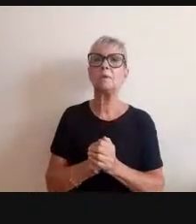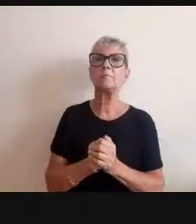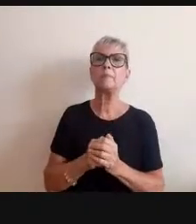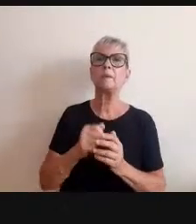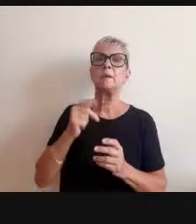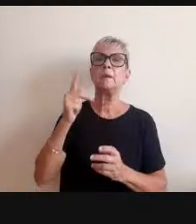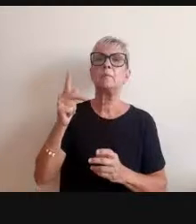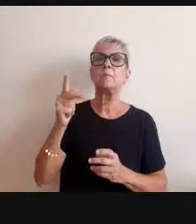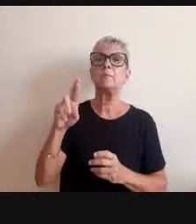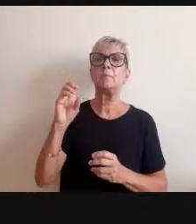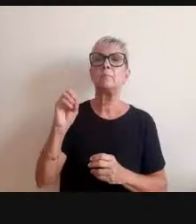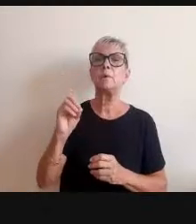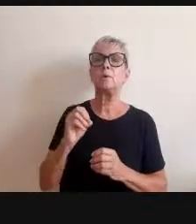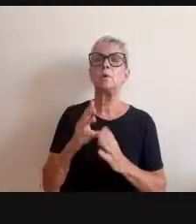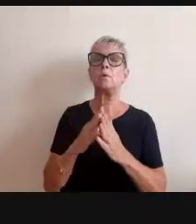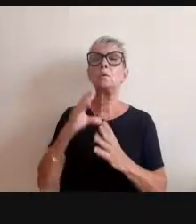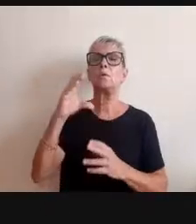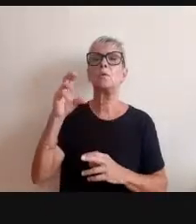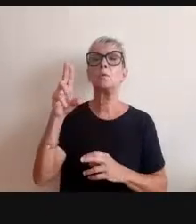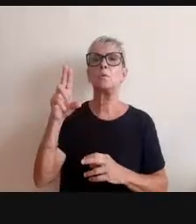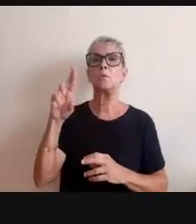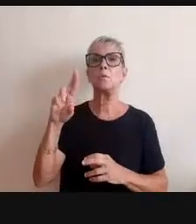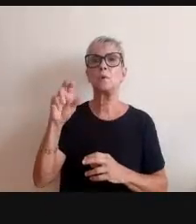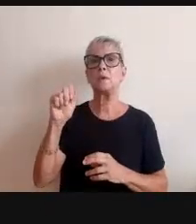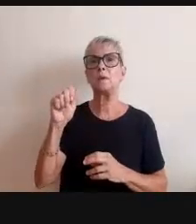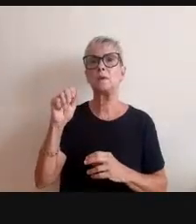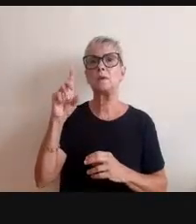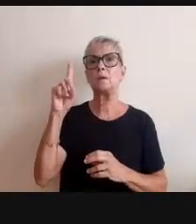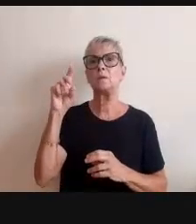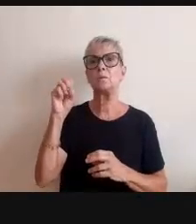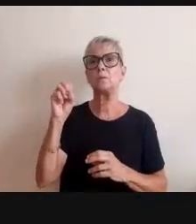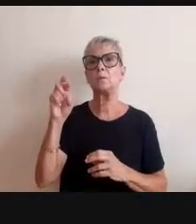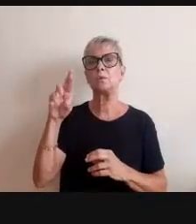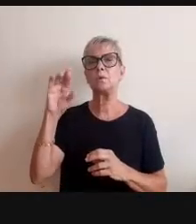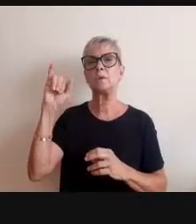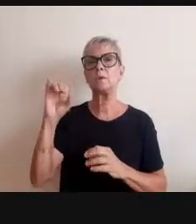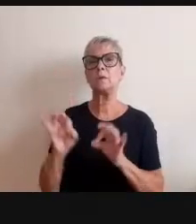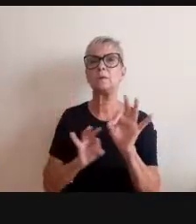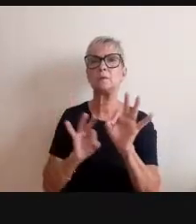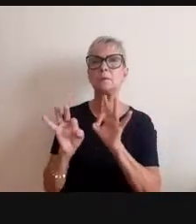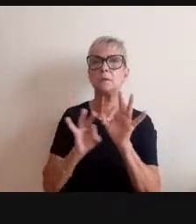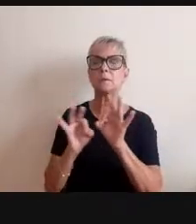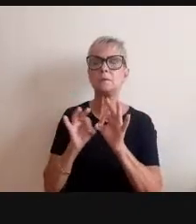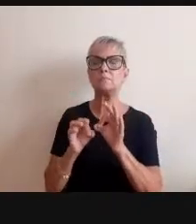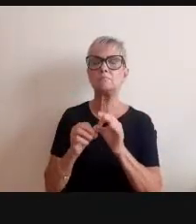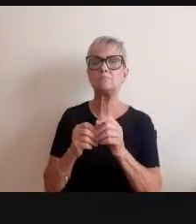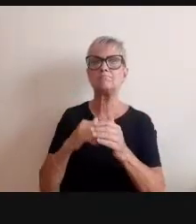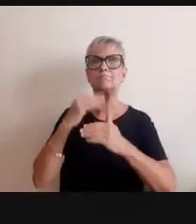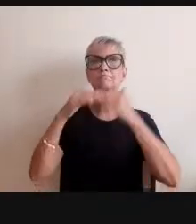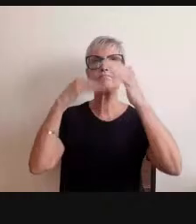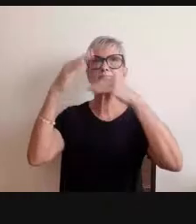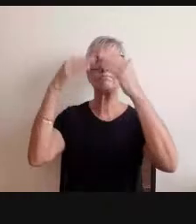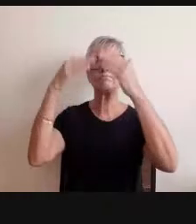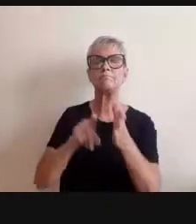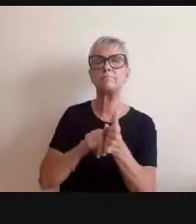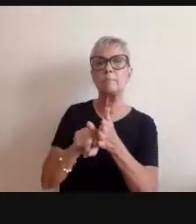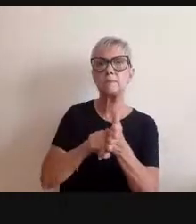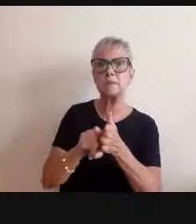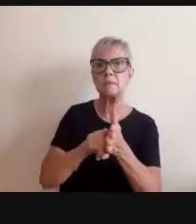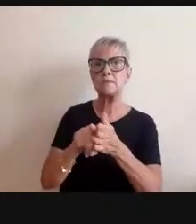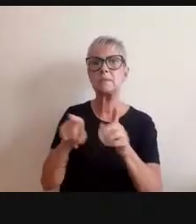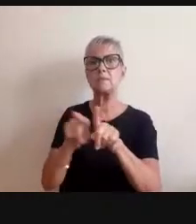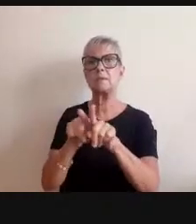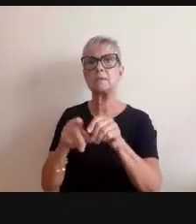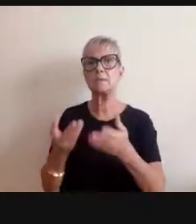A curadoria, dentro de uma trajetória que eu fui construindo a partir de pesquisa e a partir também de